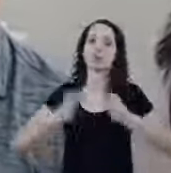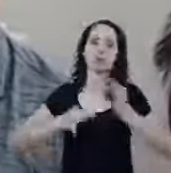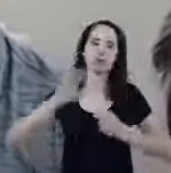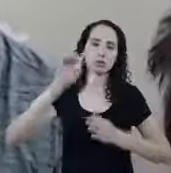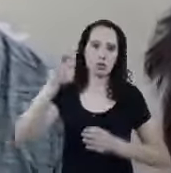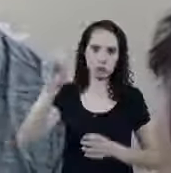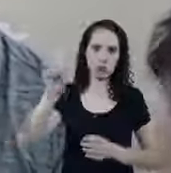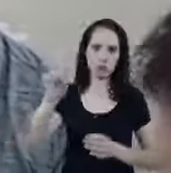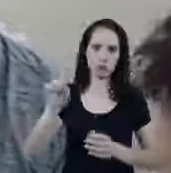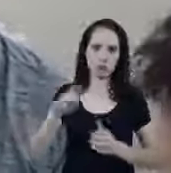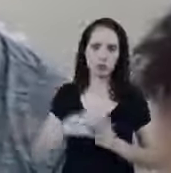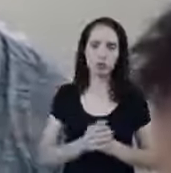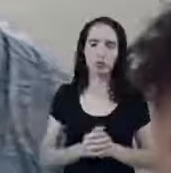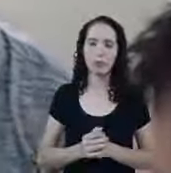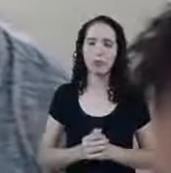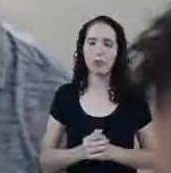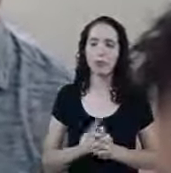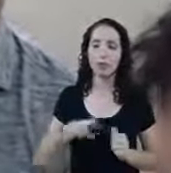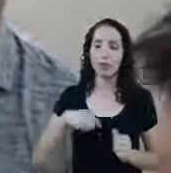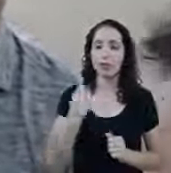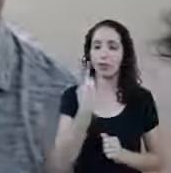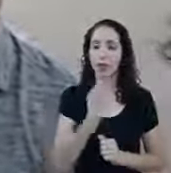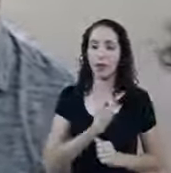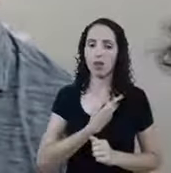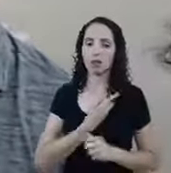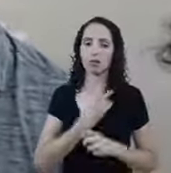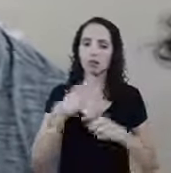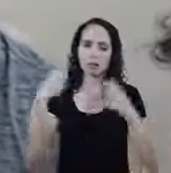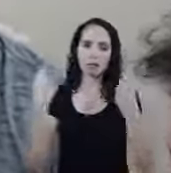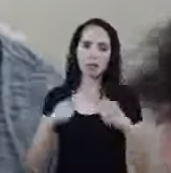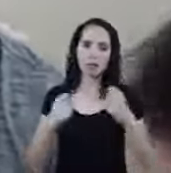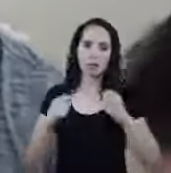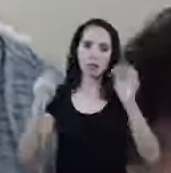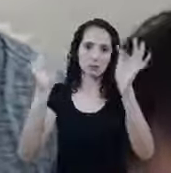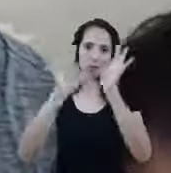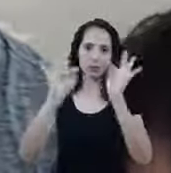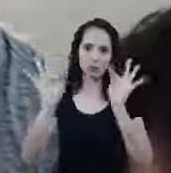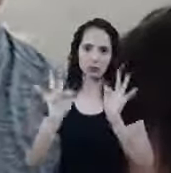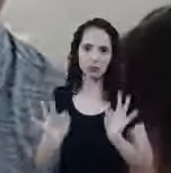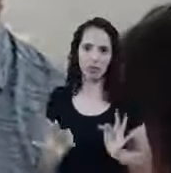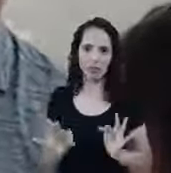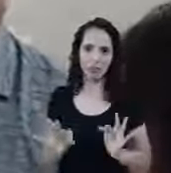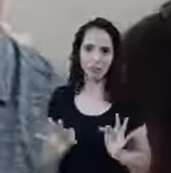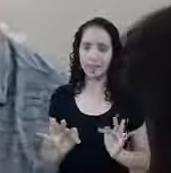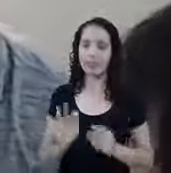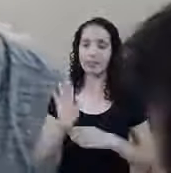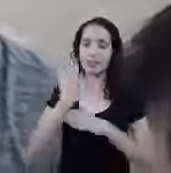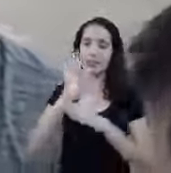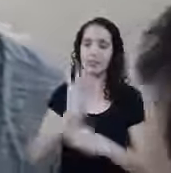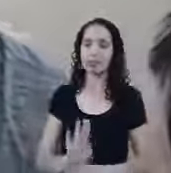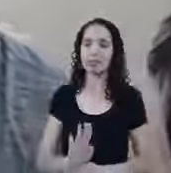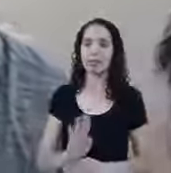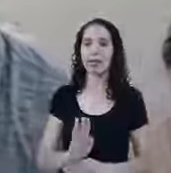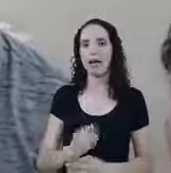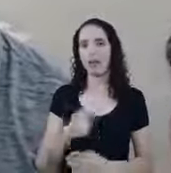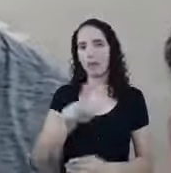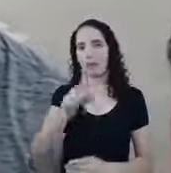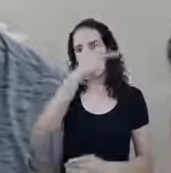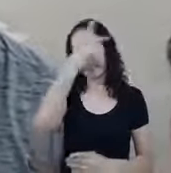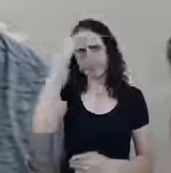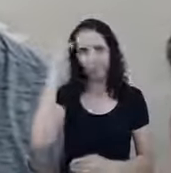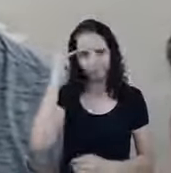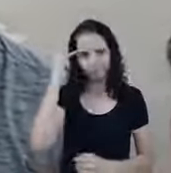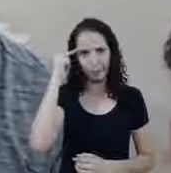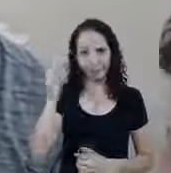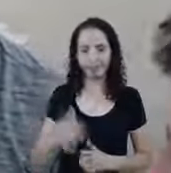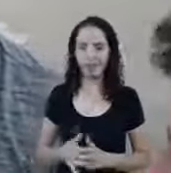agora Não está naquilo Que nós temos Não está naquilo Que nós vamos alcançar A felicidade está em Favorecer o próximo Com a sede e fome Da